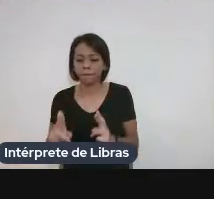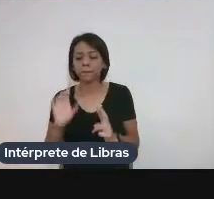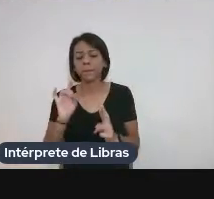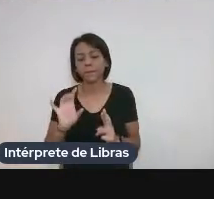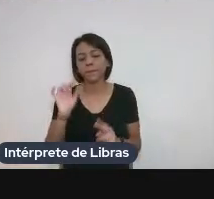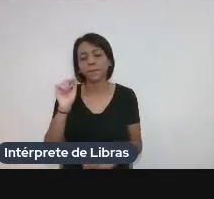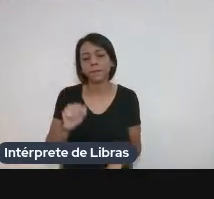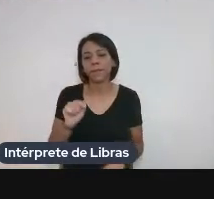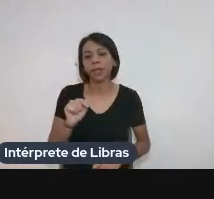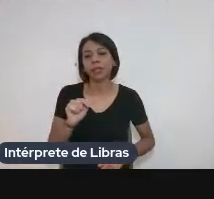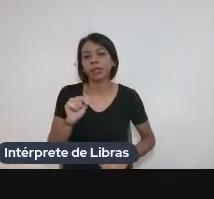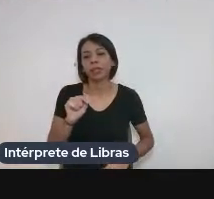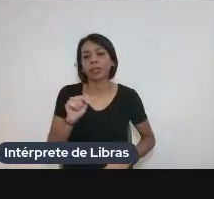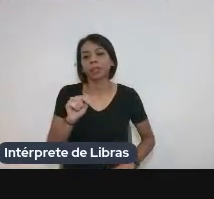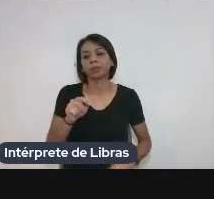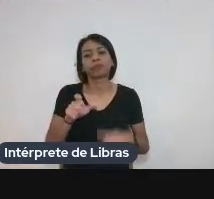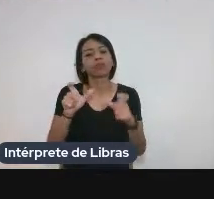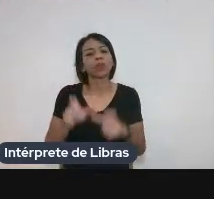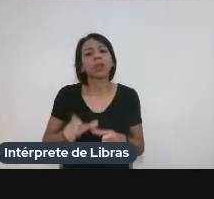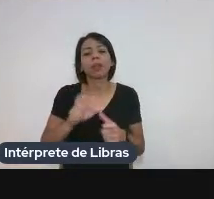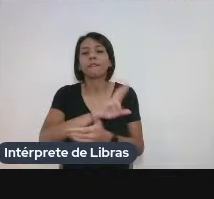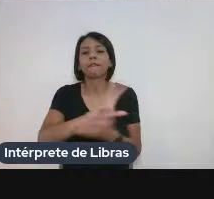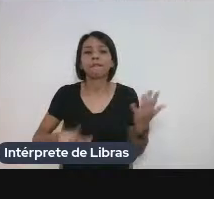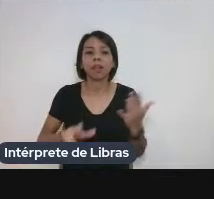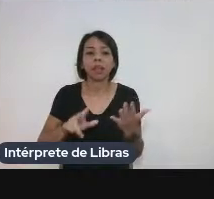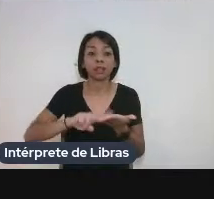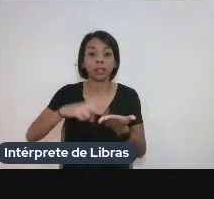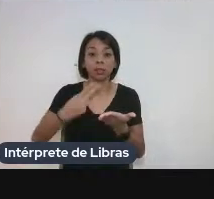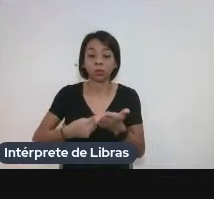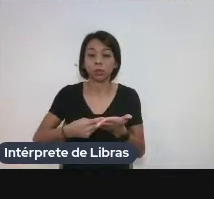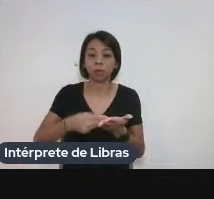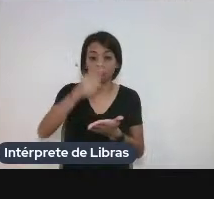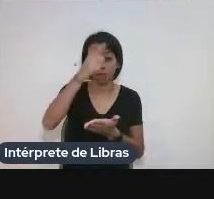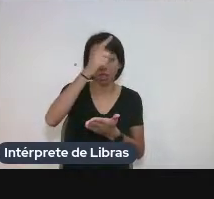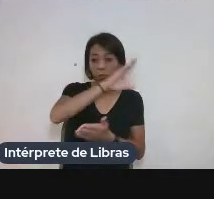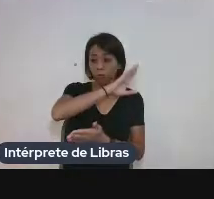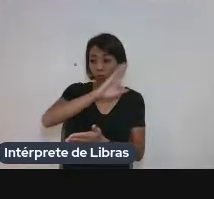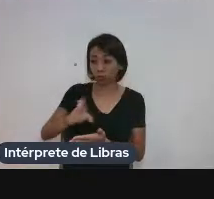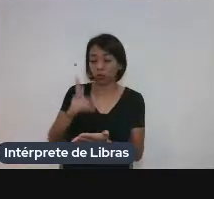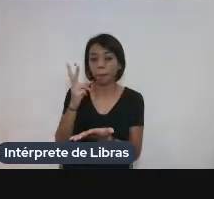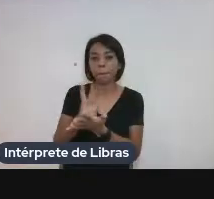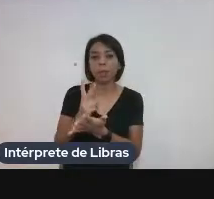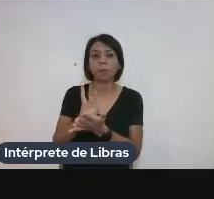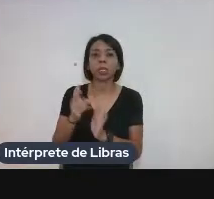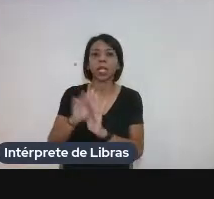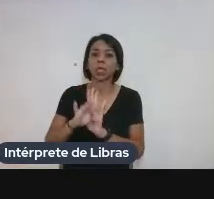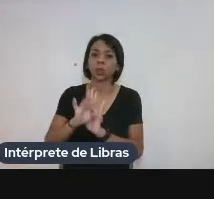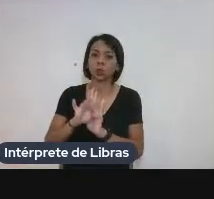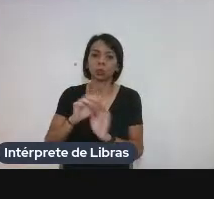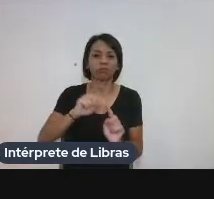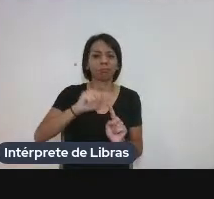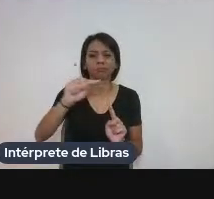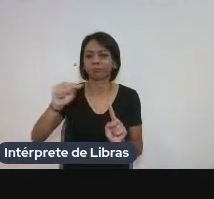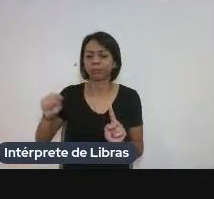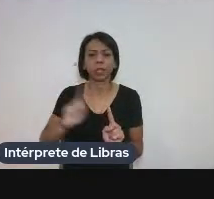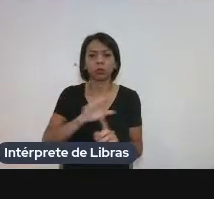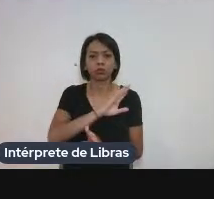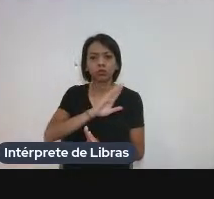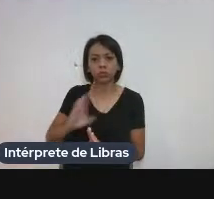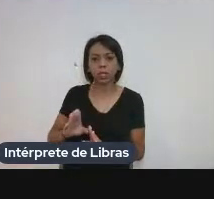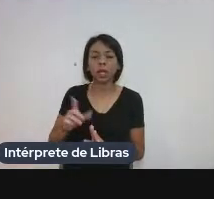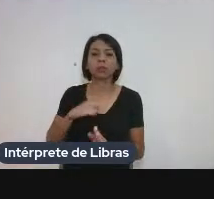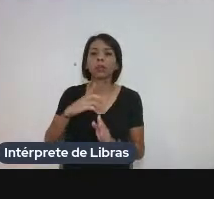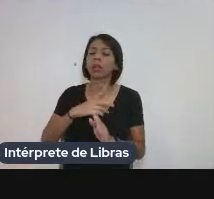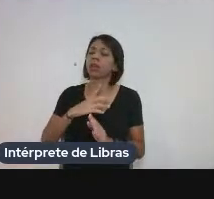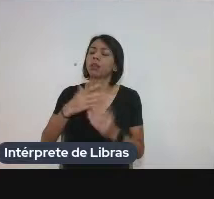propiciado pela localização de várias traduções diretas do alemão do mesmo texto que se encontra em domínio público hoje